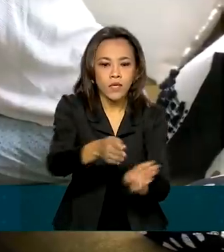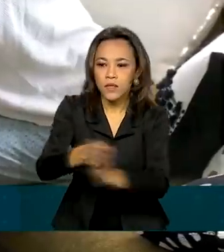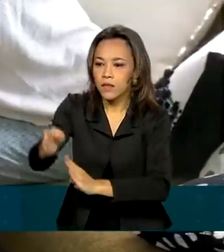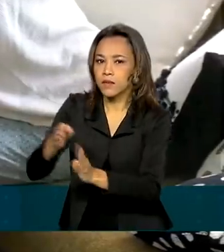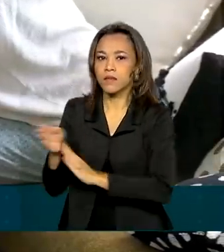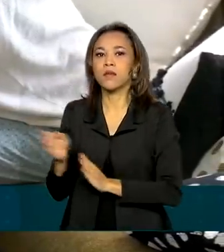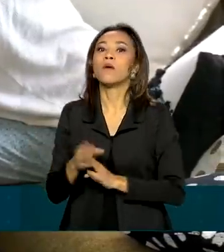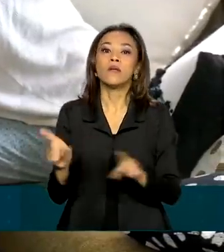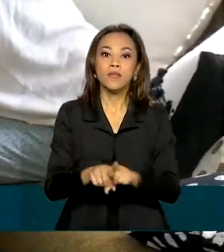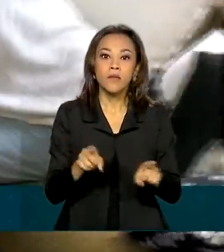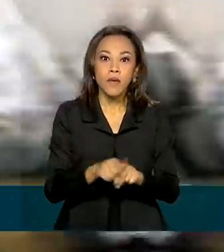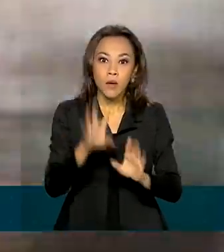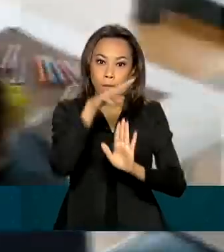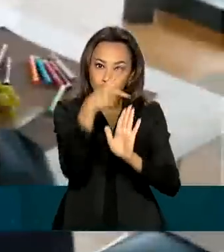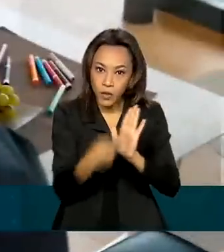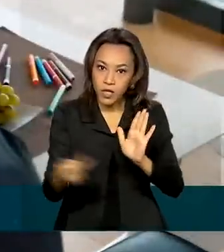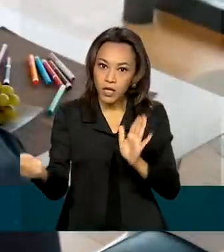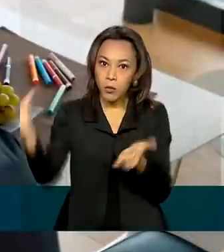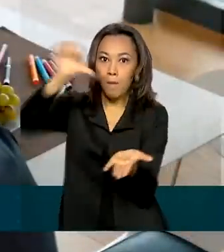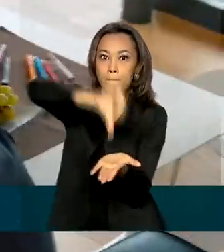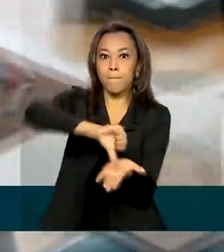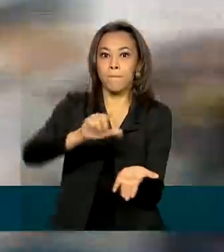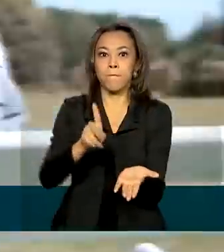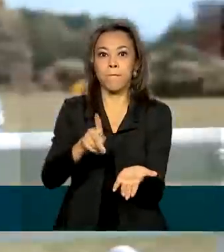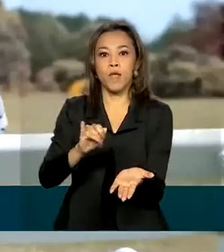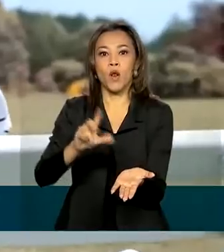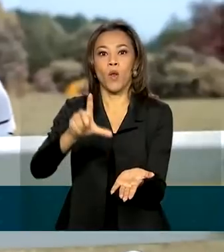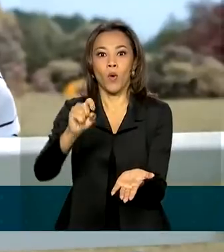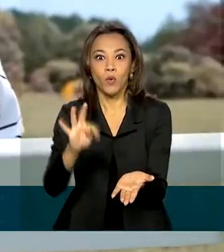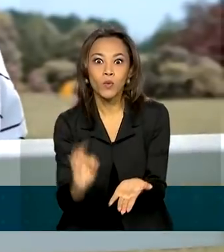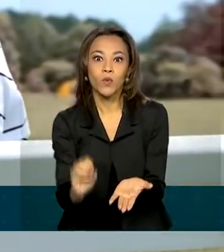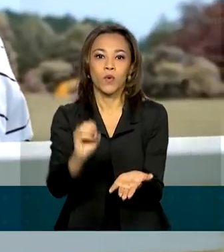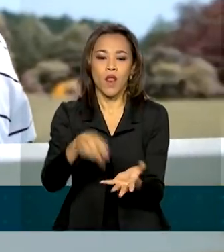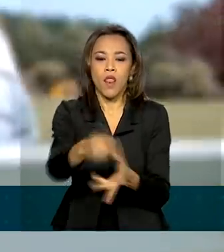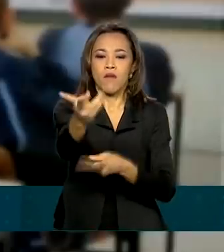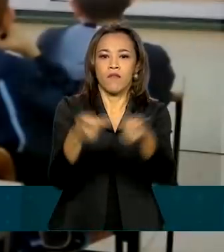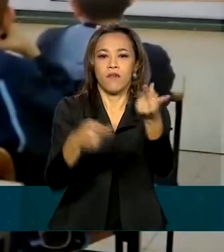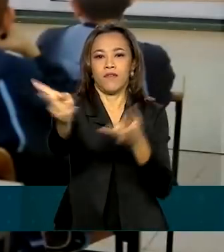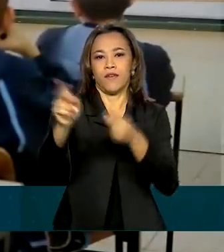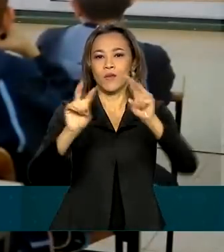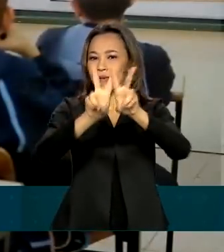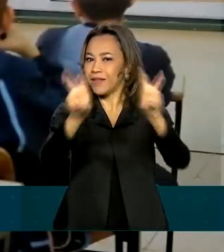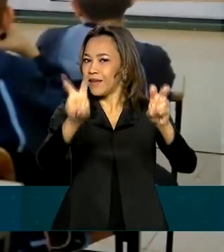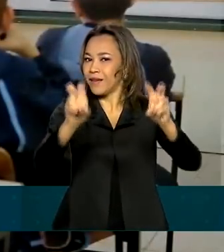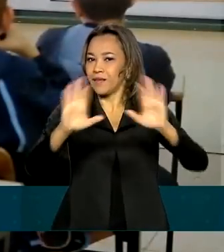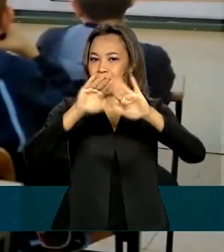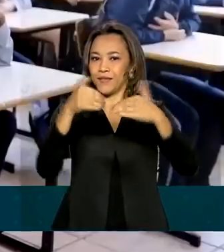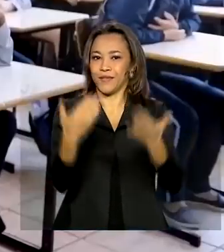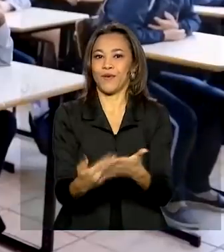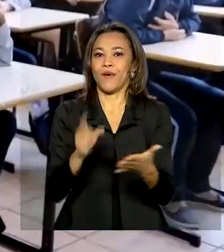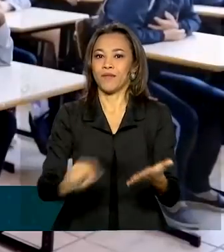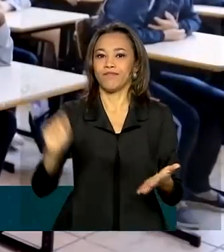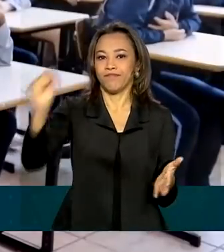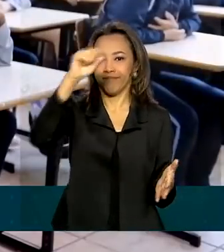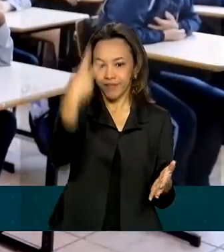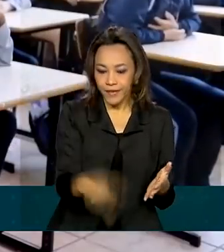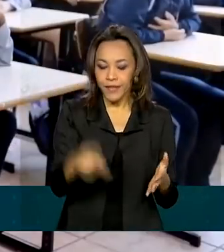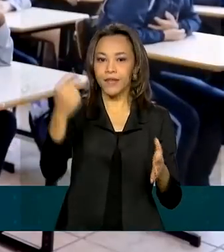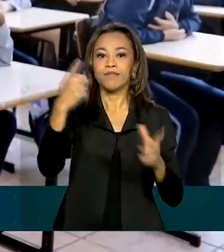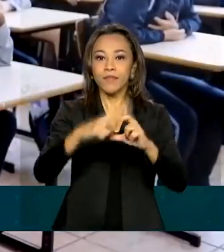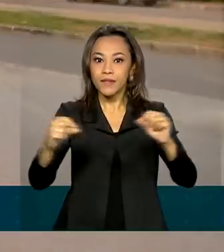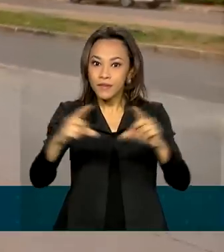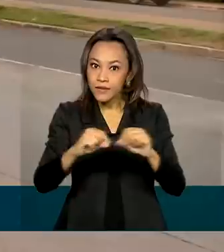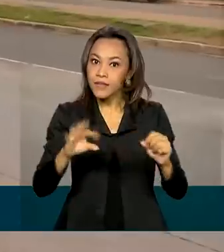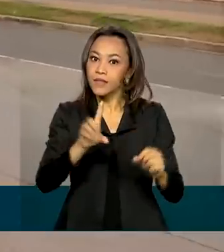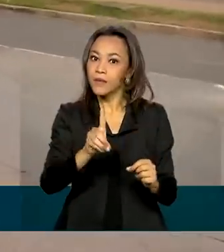além de desenvolver um projeto piloto, levando o assunto às salas de aula de escolas públicas aqui do Distrito Federal